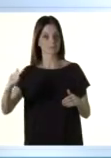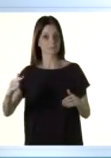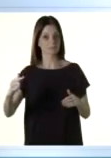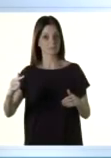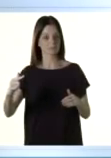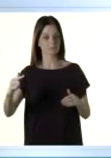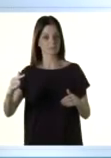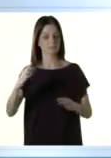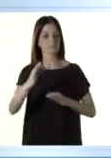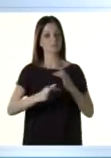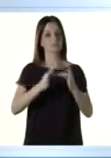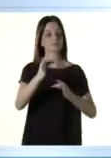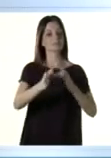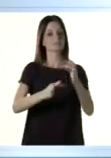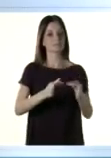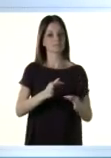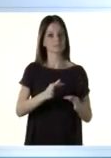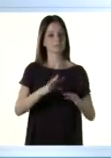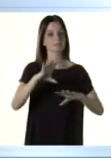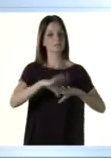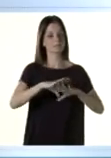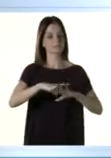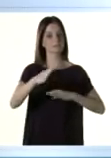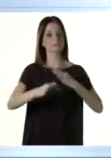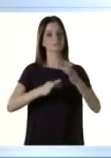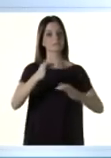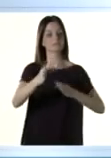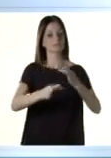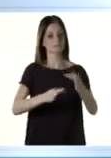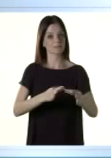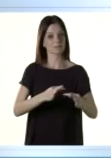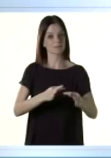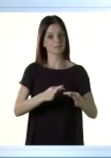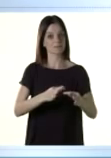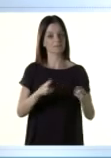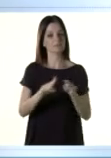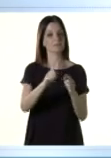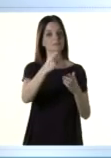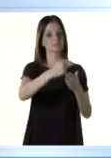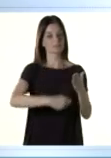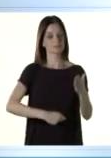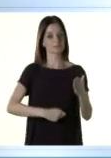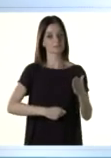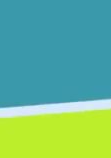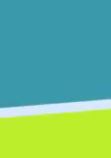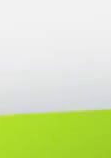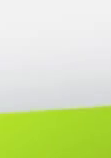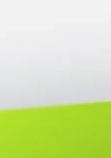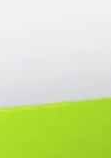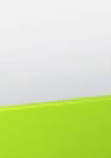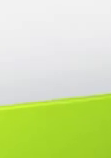Linguagens, códigos e suas tecnologias, matemática e suas tecnologias e a redação.